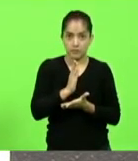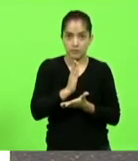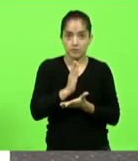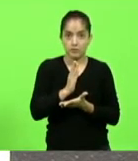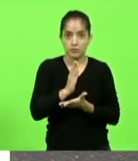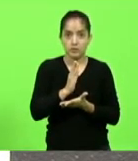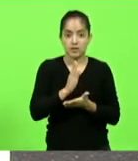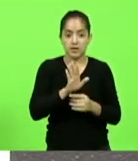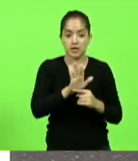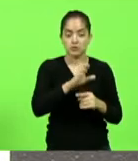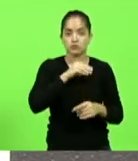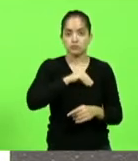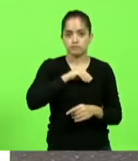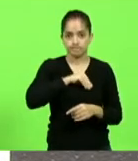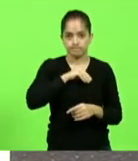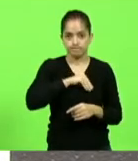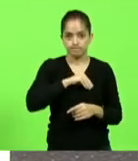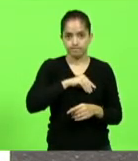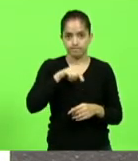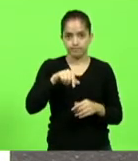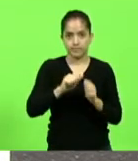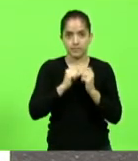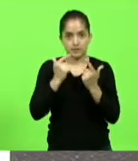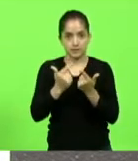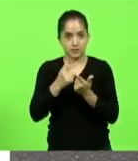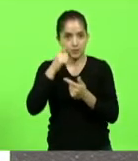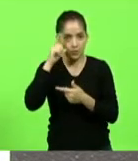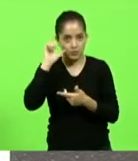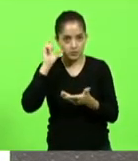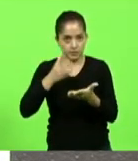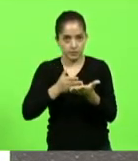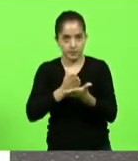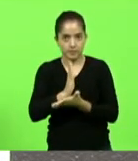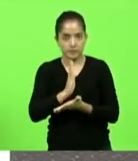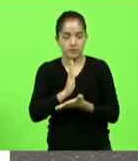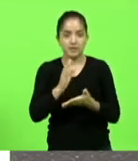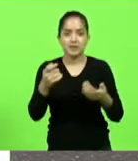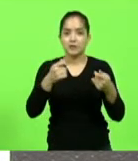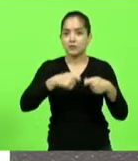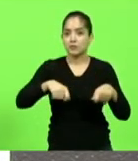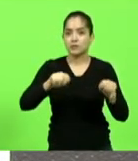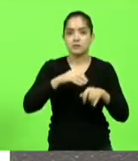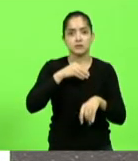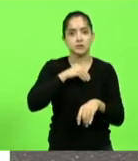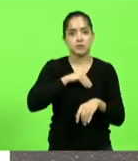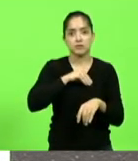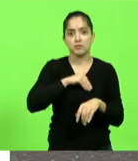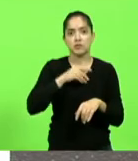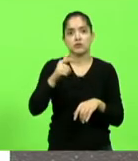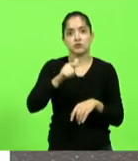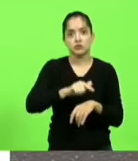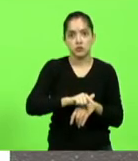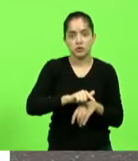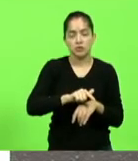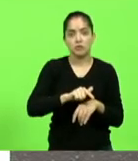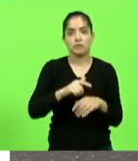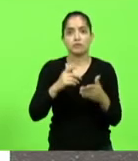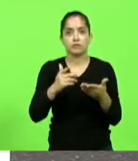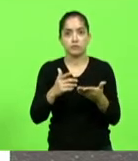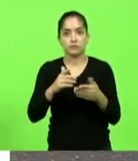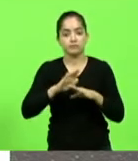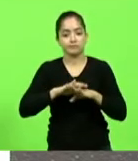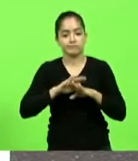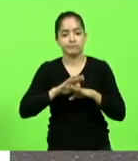na assembleia não tenham que receber o auxílio emergencial do estado